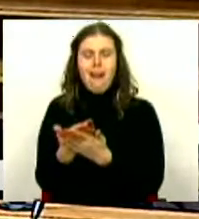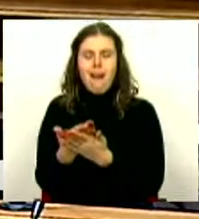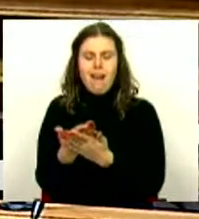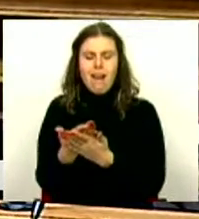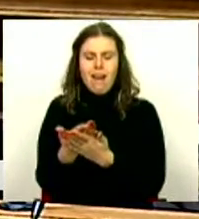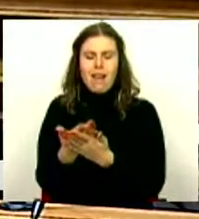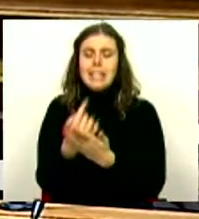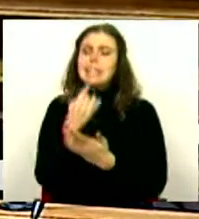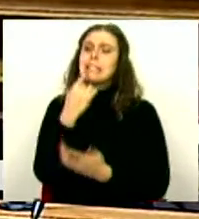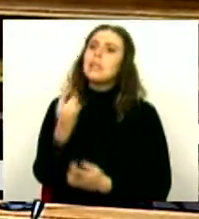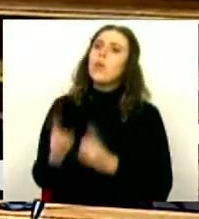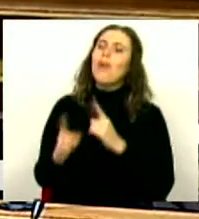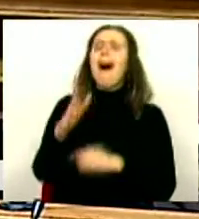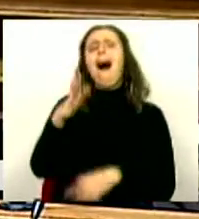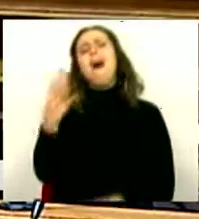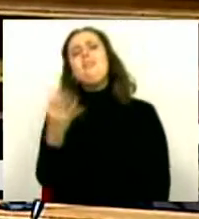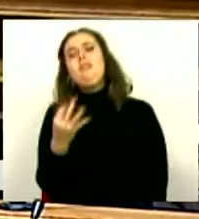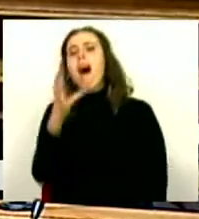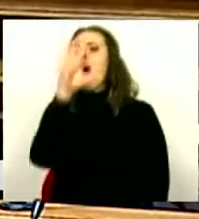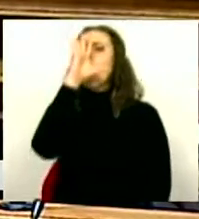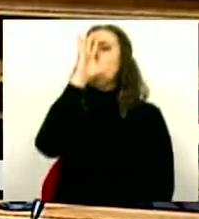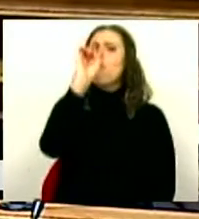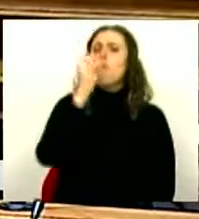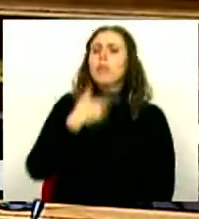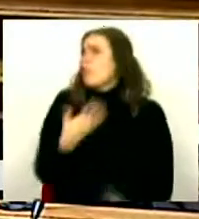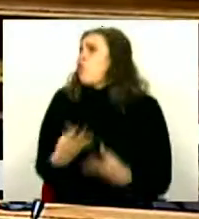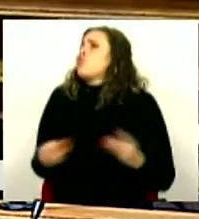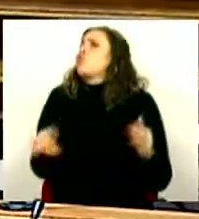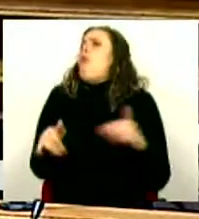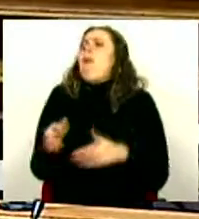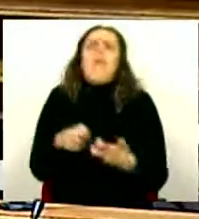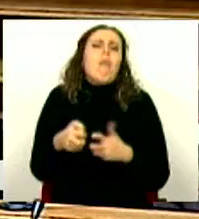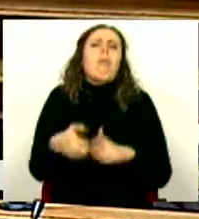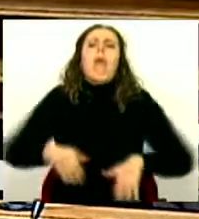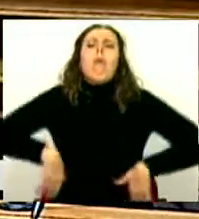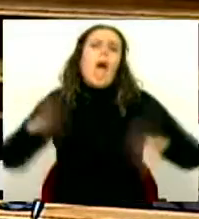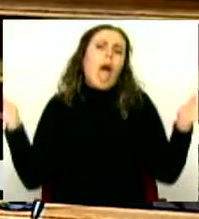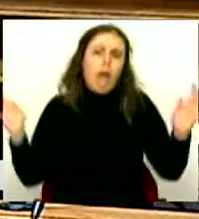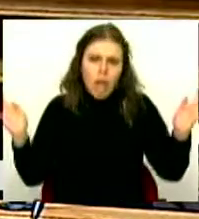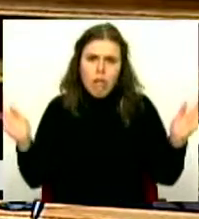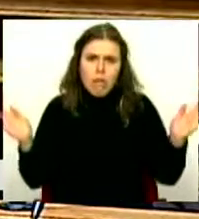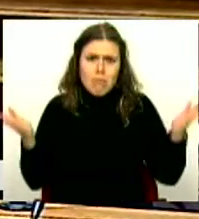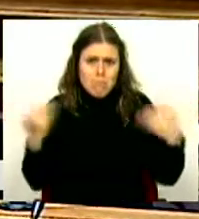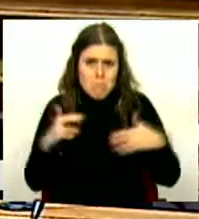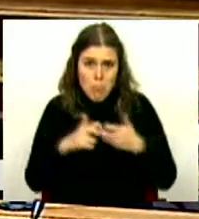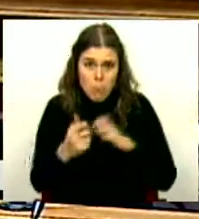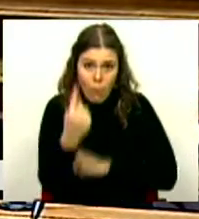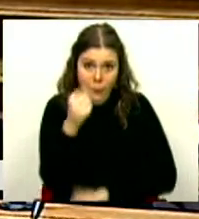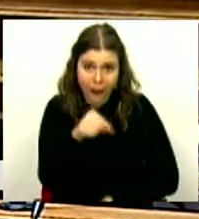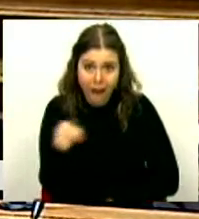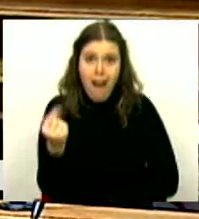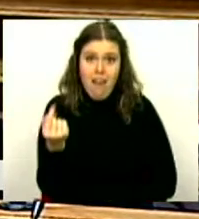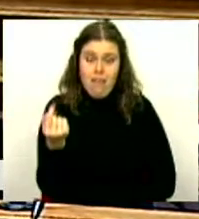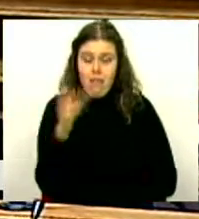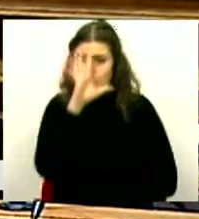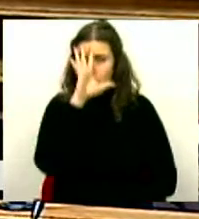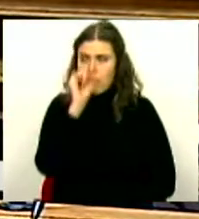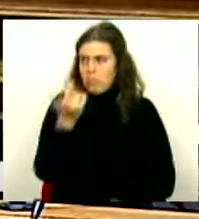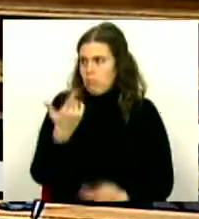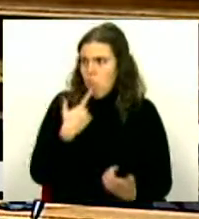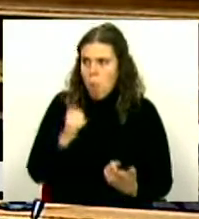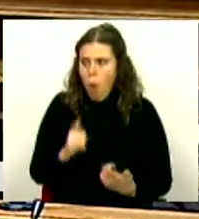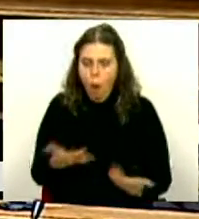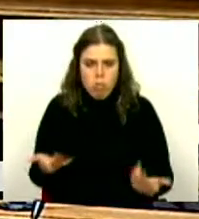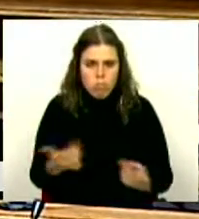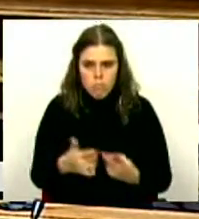dizendo o Governo que resolva o problema. Mas há um problema. É que o Governo não pode,